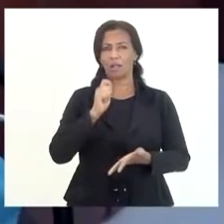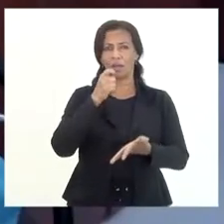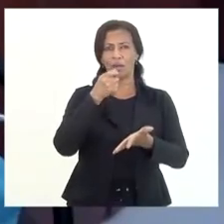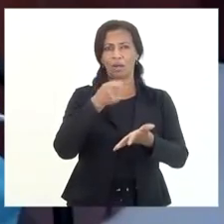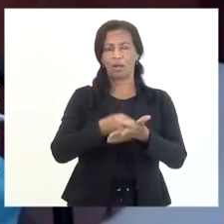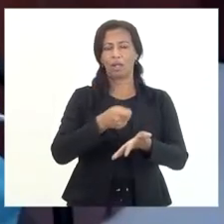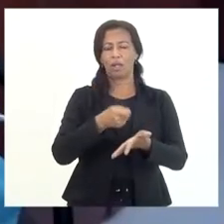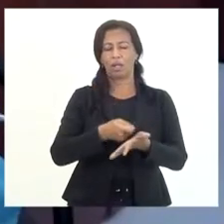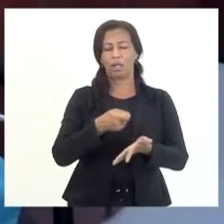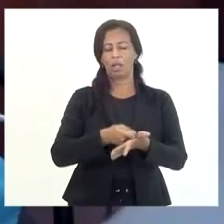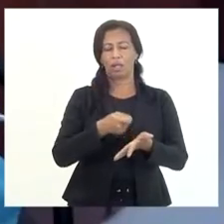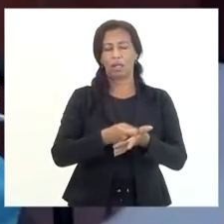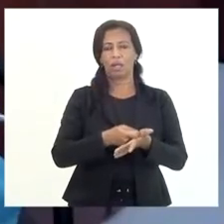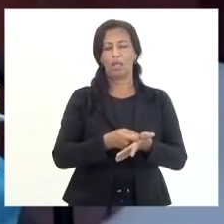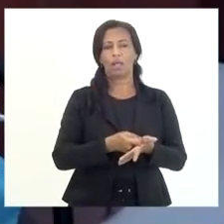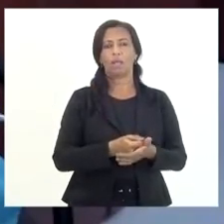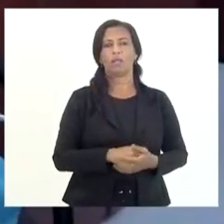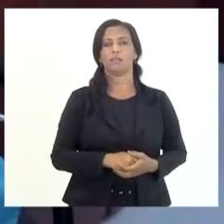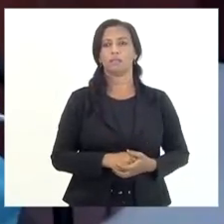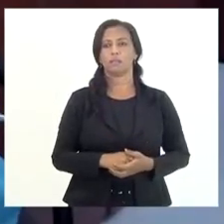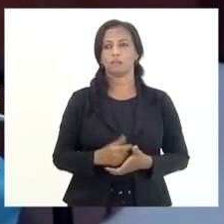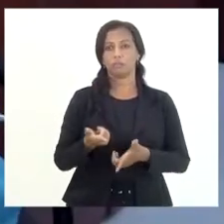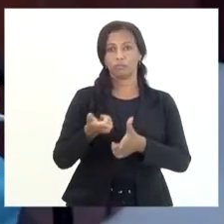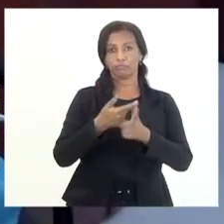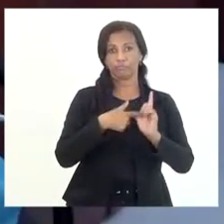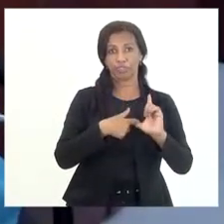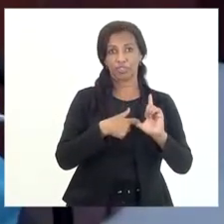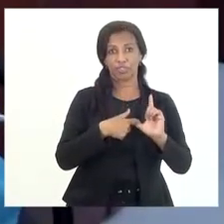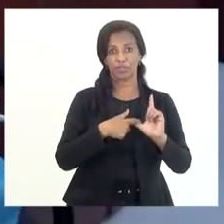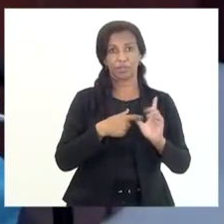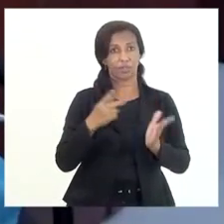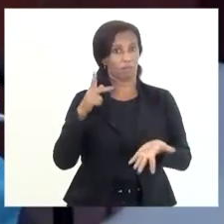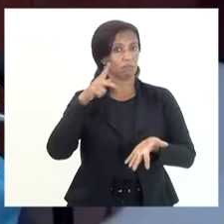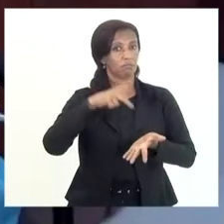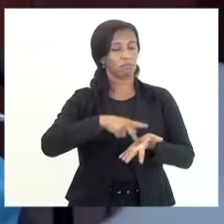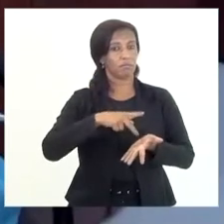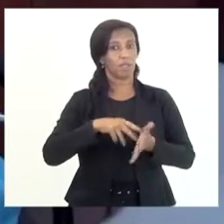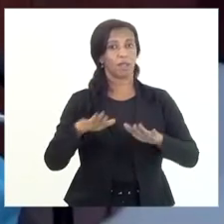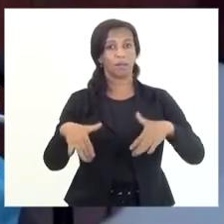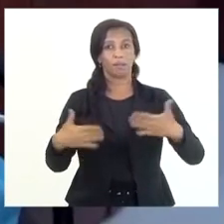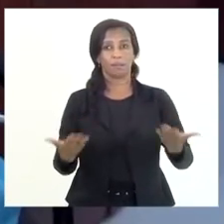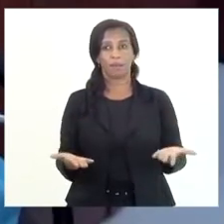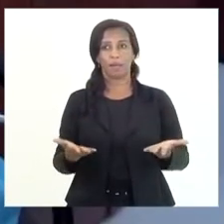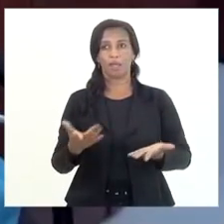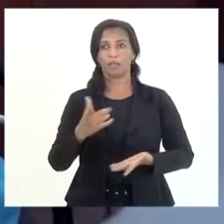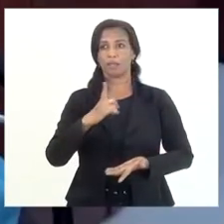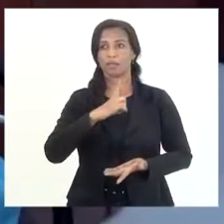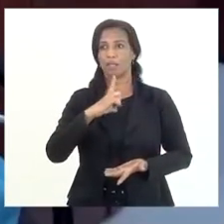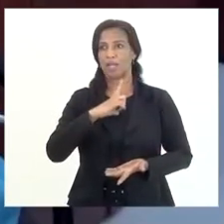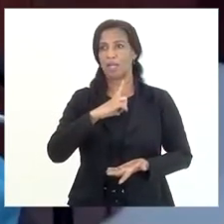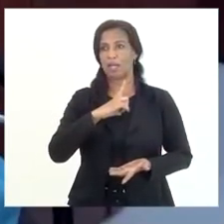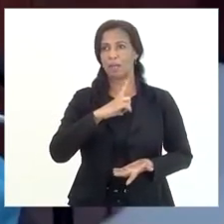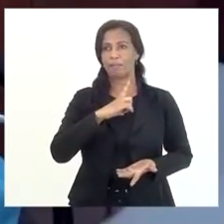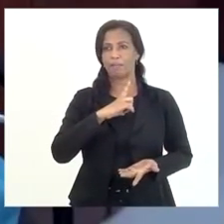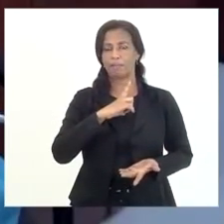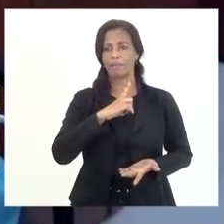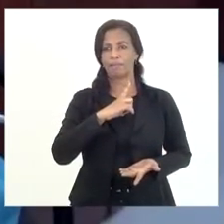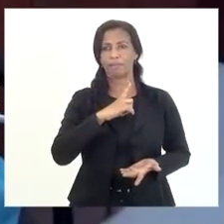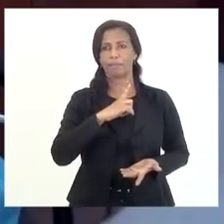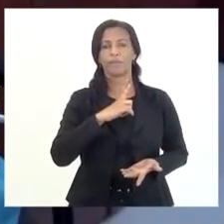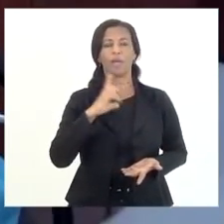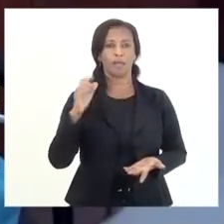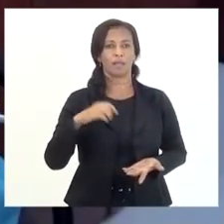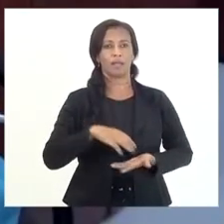dos créditos inscritos em dívida ativa, mas que são ajuizados nas